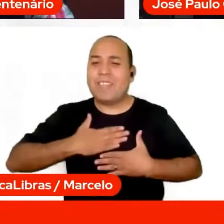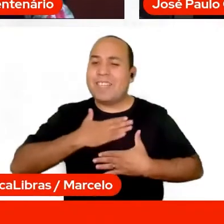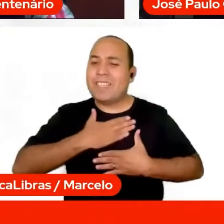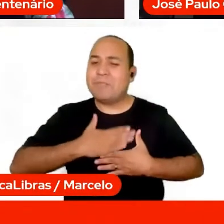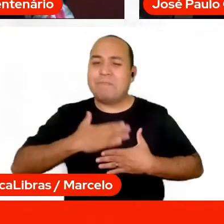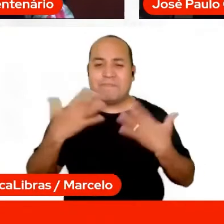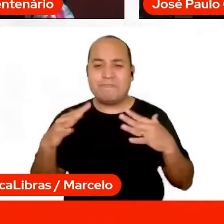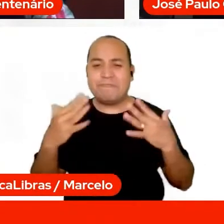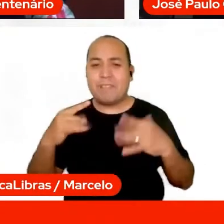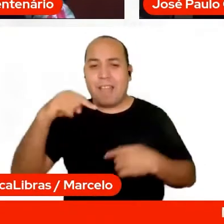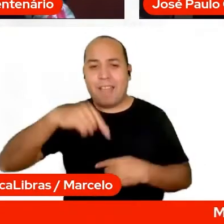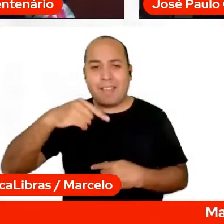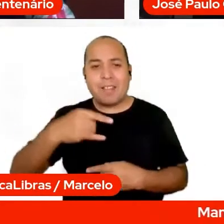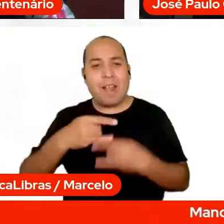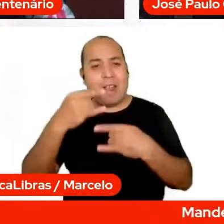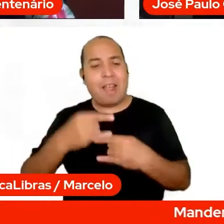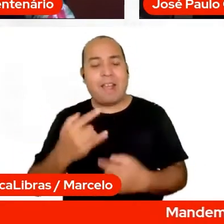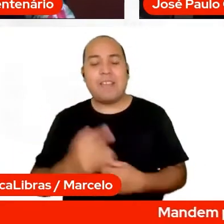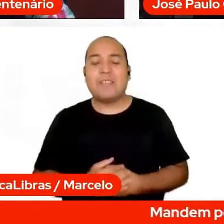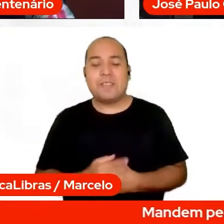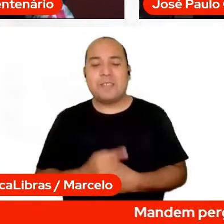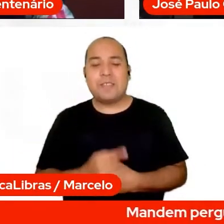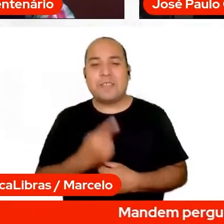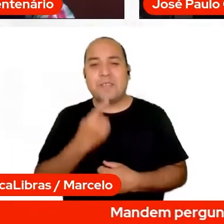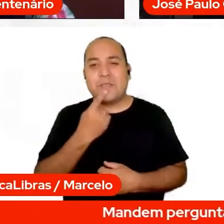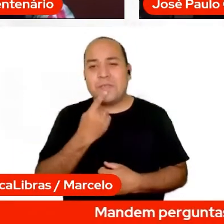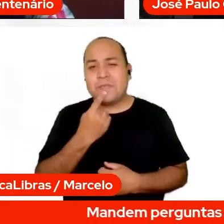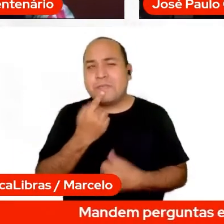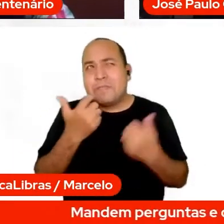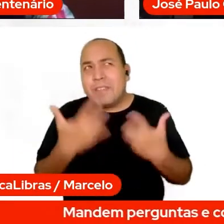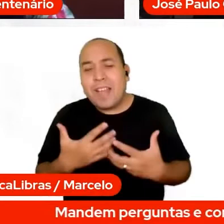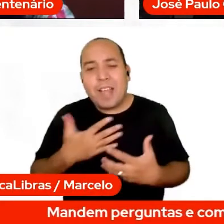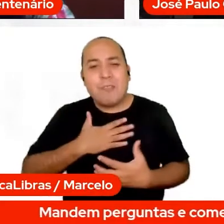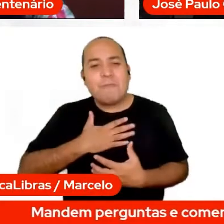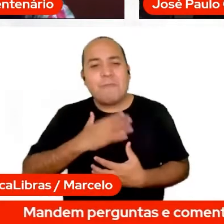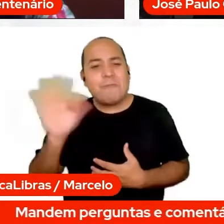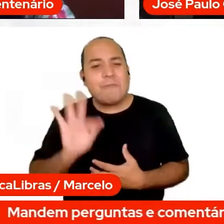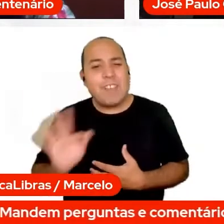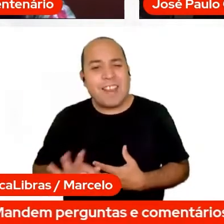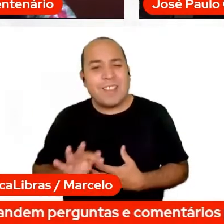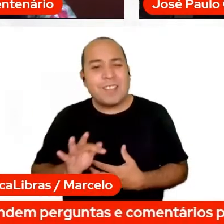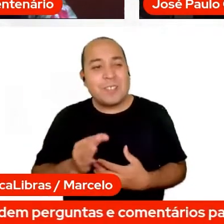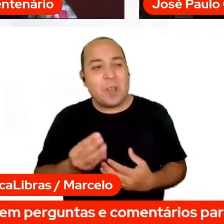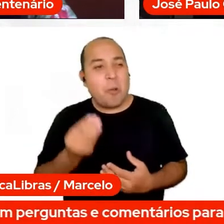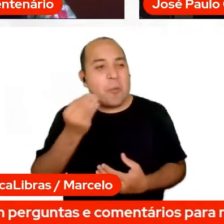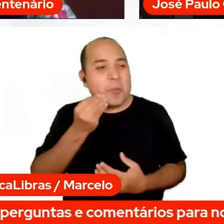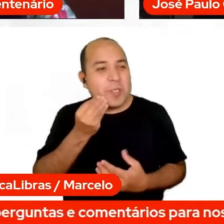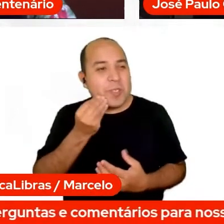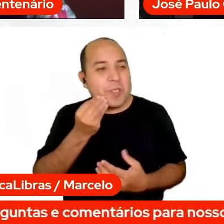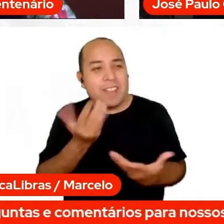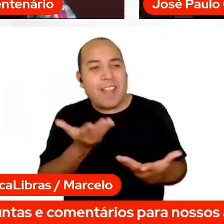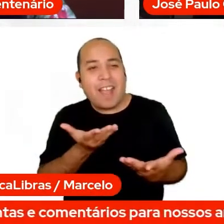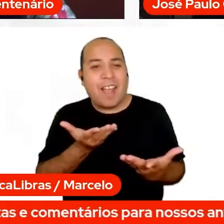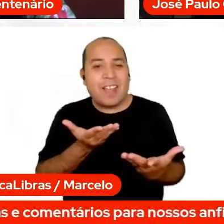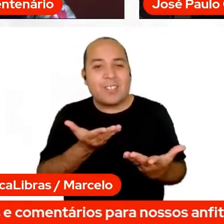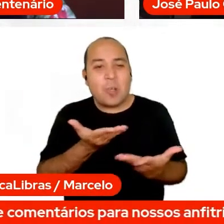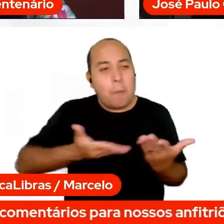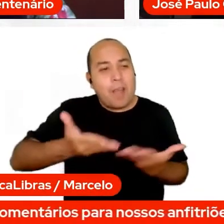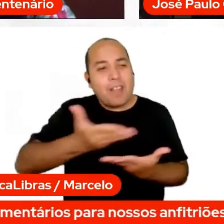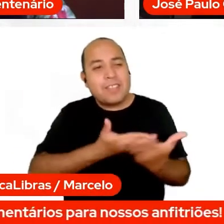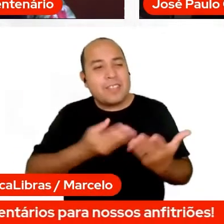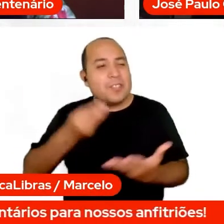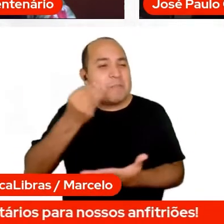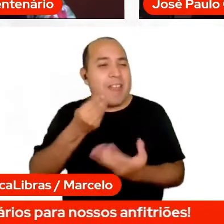estar nesse evento e dizer quanto estou feliz pela oportunidade de estar partilhando com você e dessa experiência.